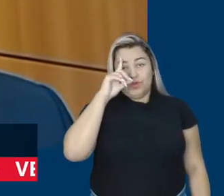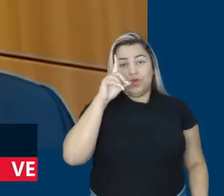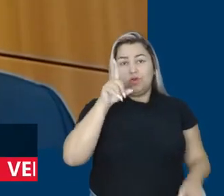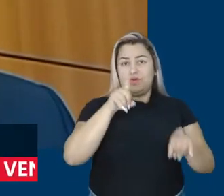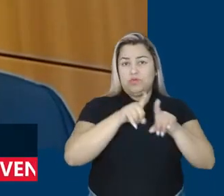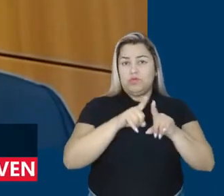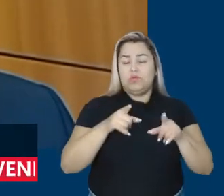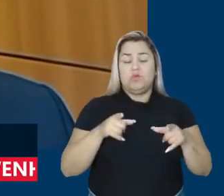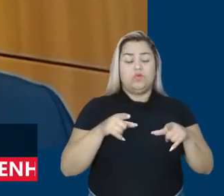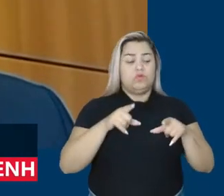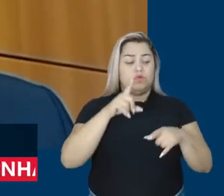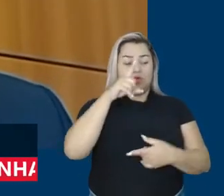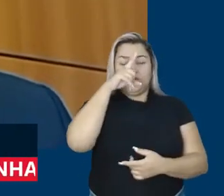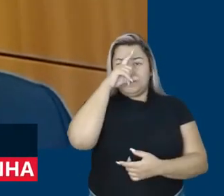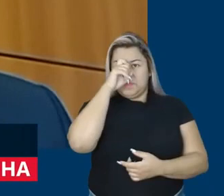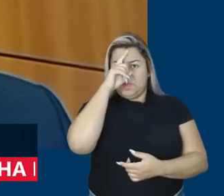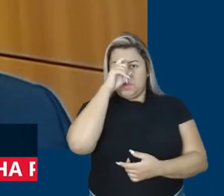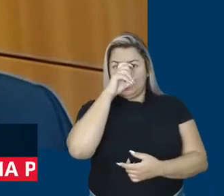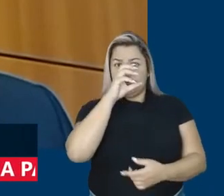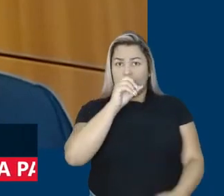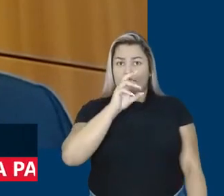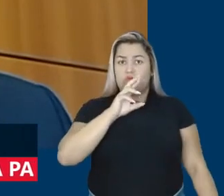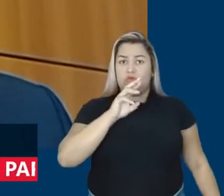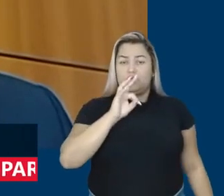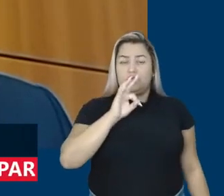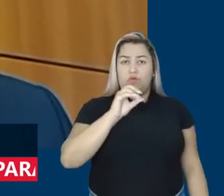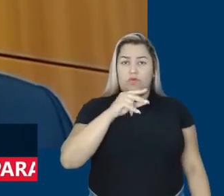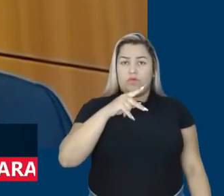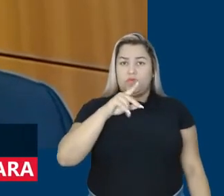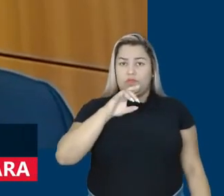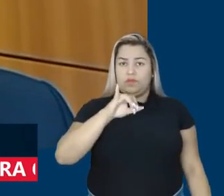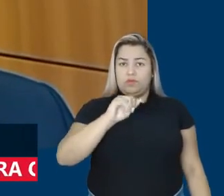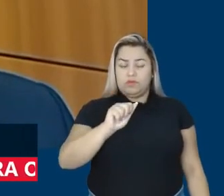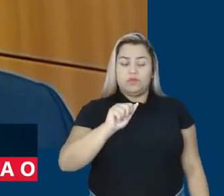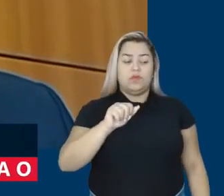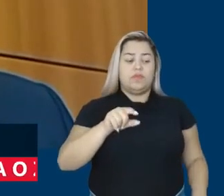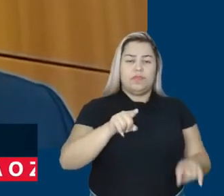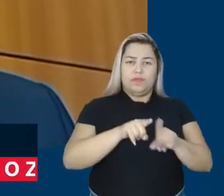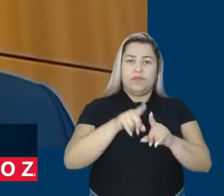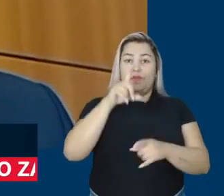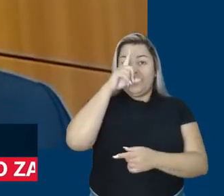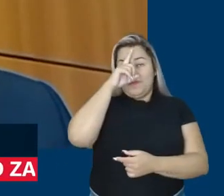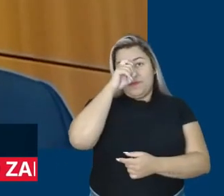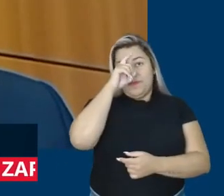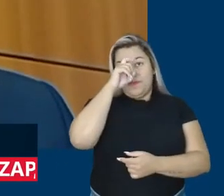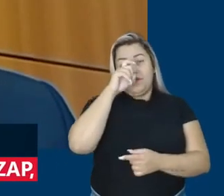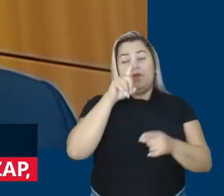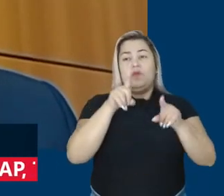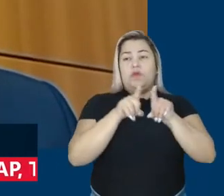ortopedia do Hospital das Clínicas, ele está totalmente